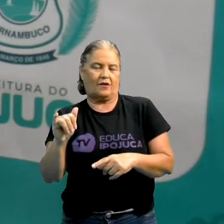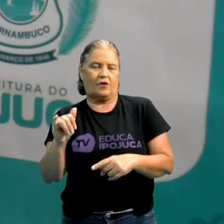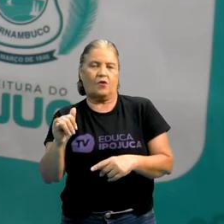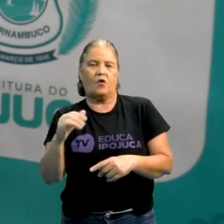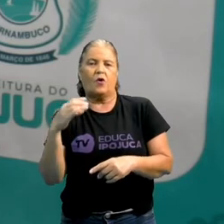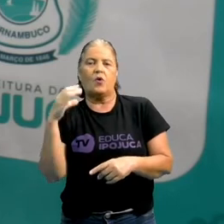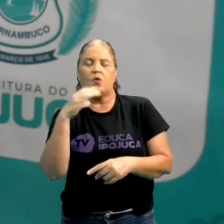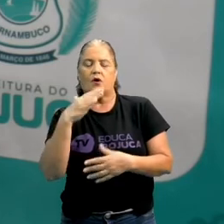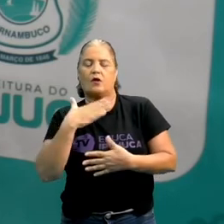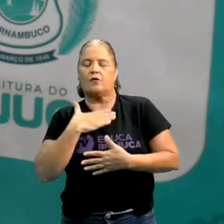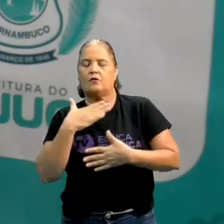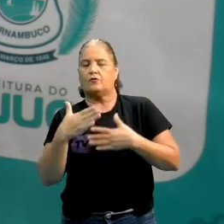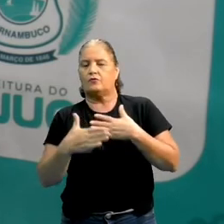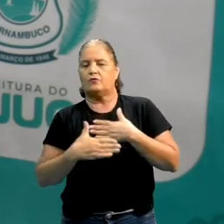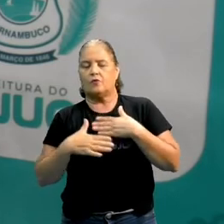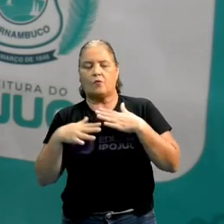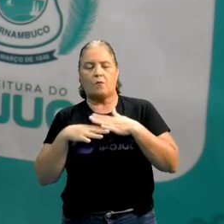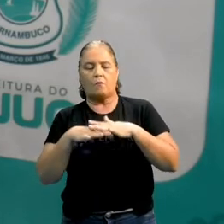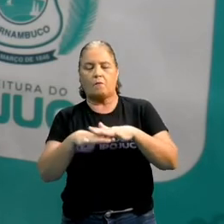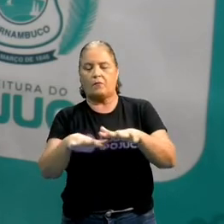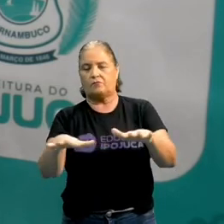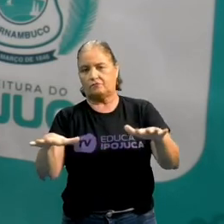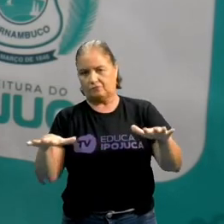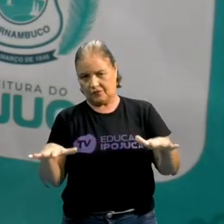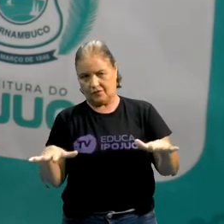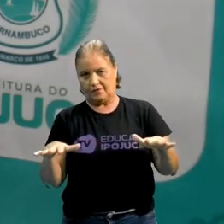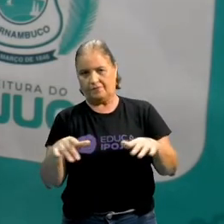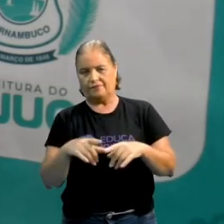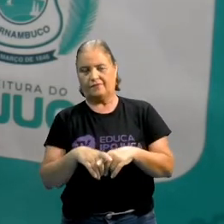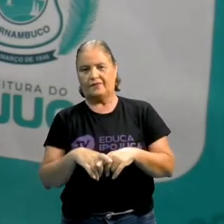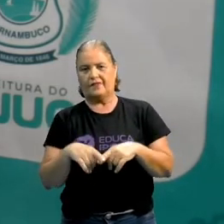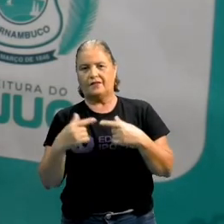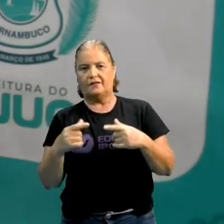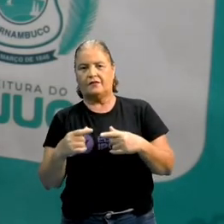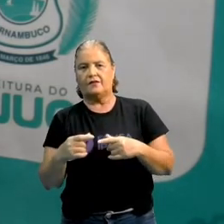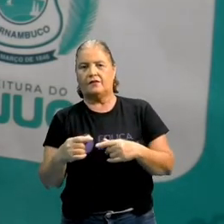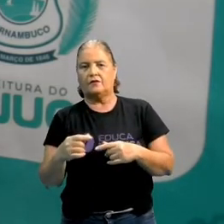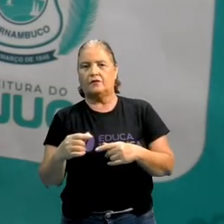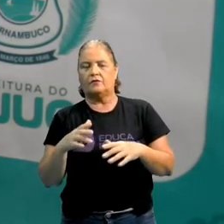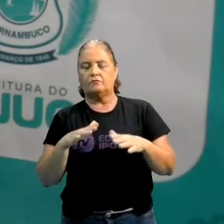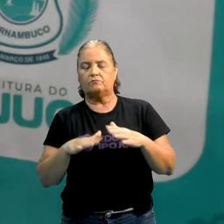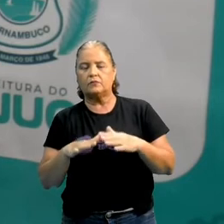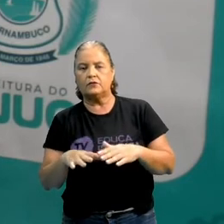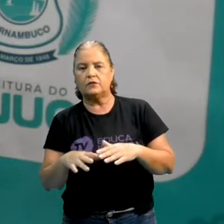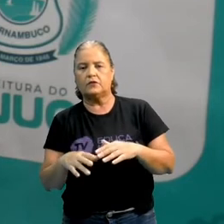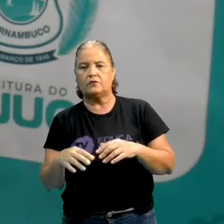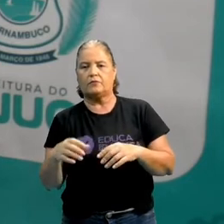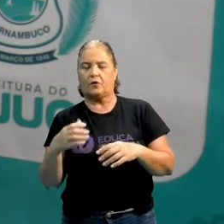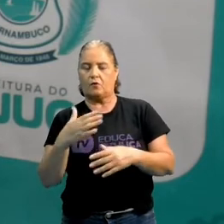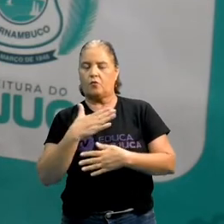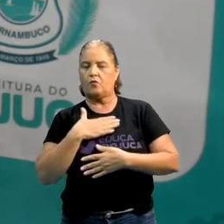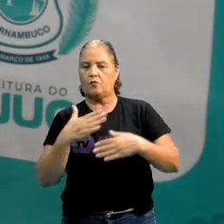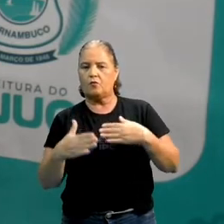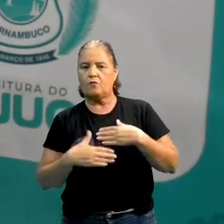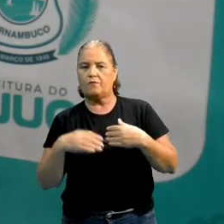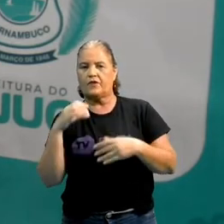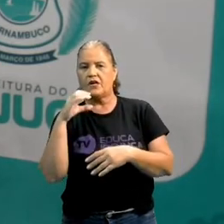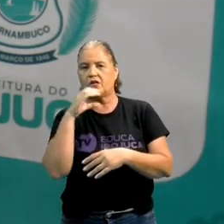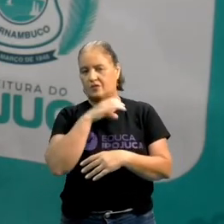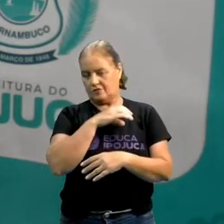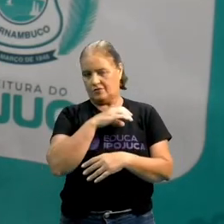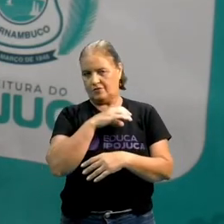com o ambiente. É uma tentativa de esquentar o nosso corpo. Então, os pelos são o que nós chamamos de